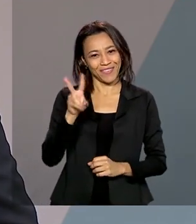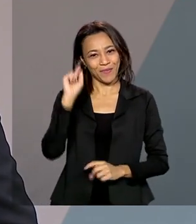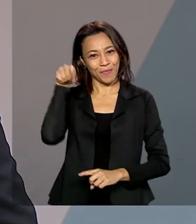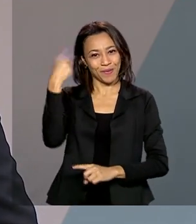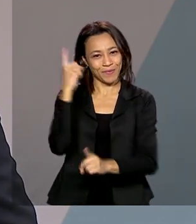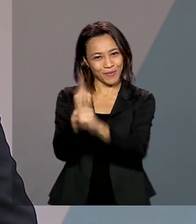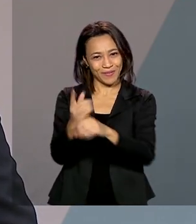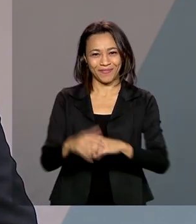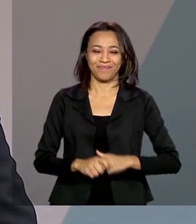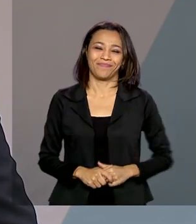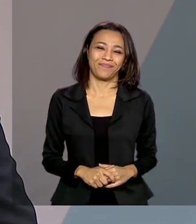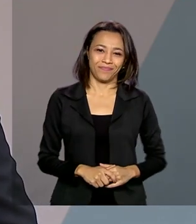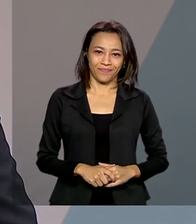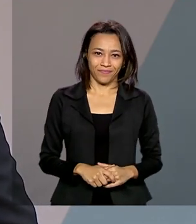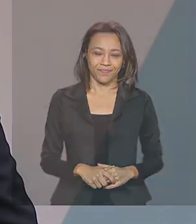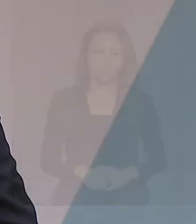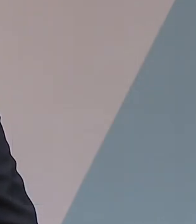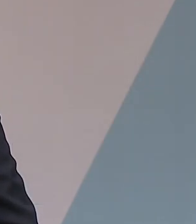próximo programa.